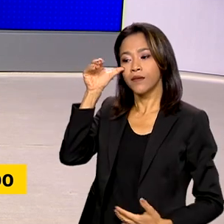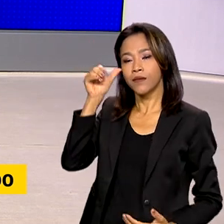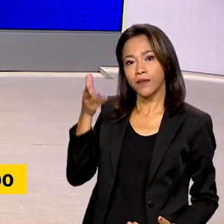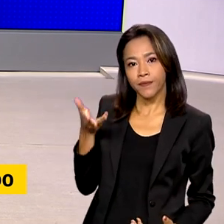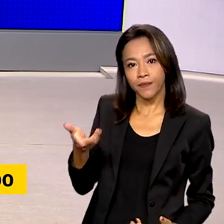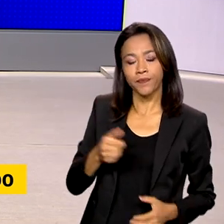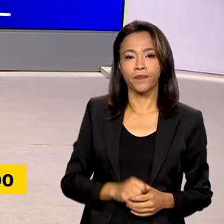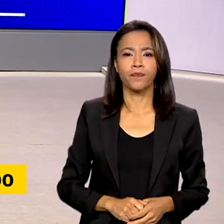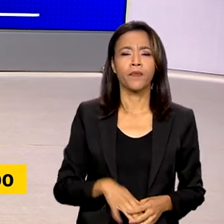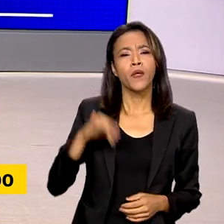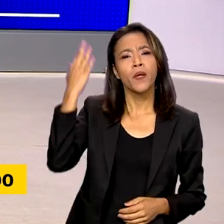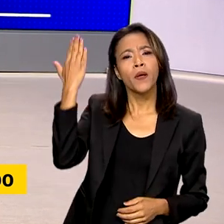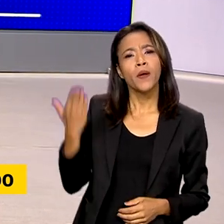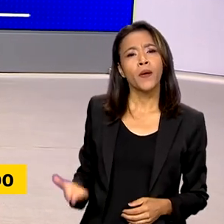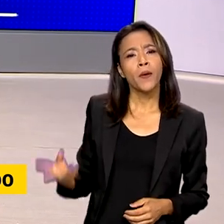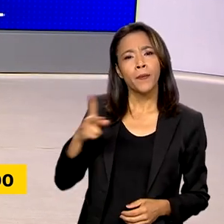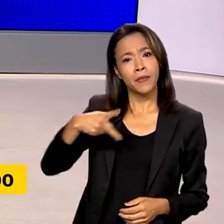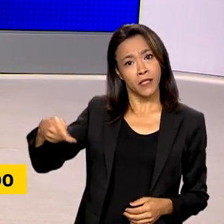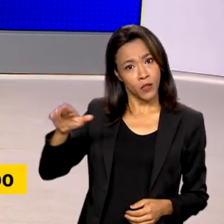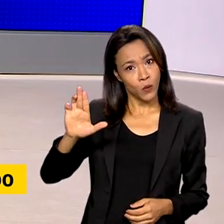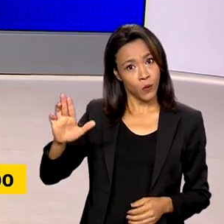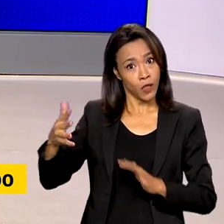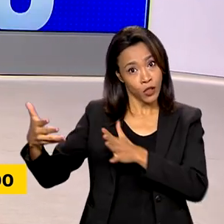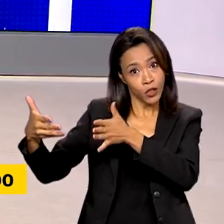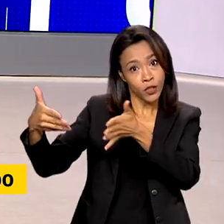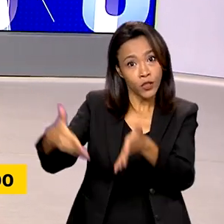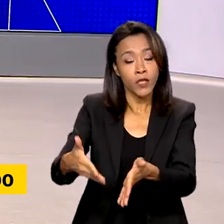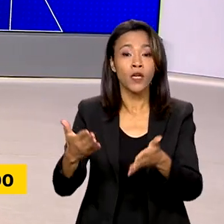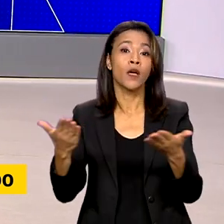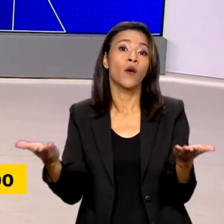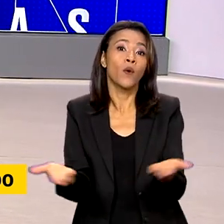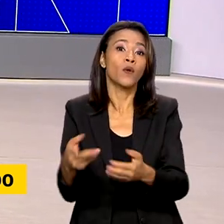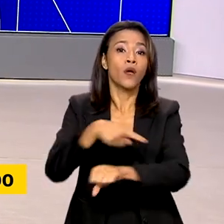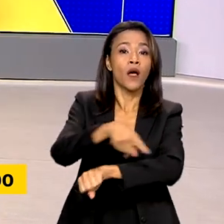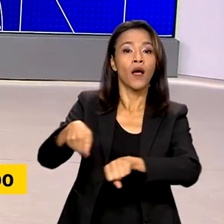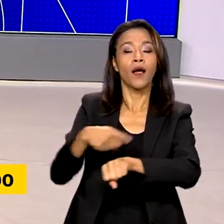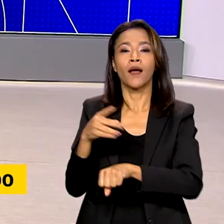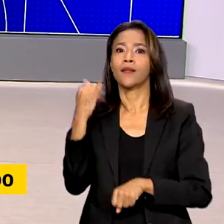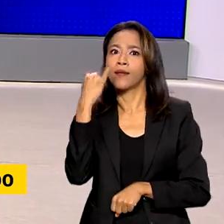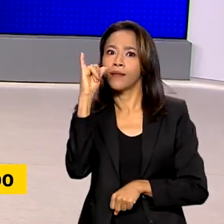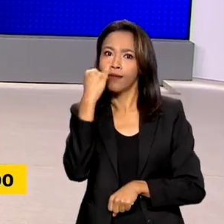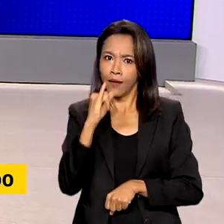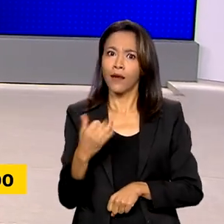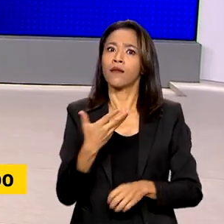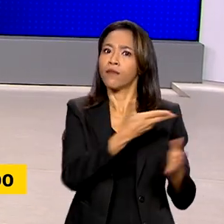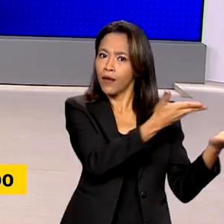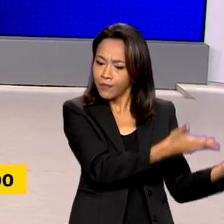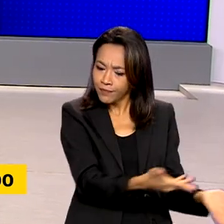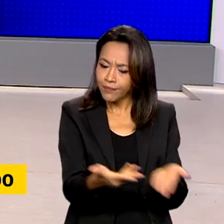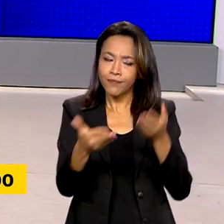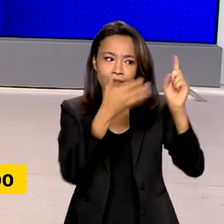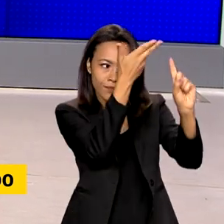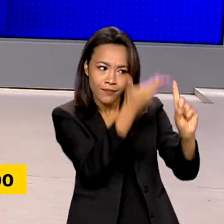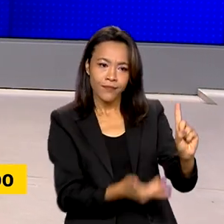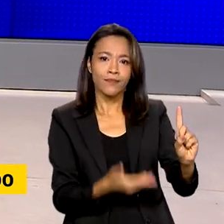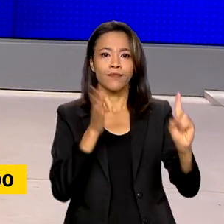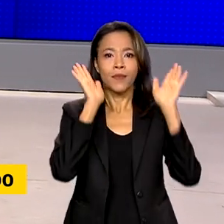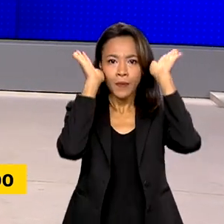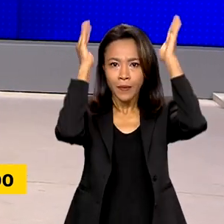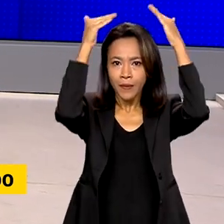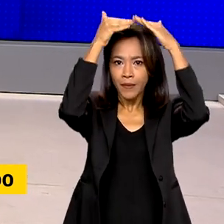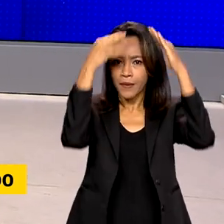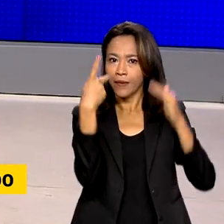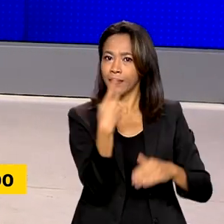O presidente Lula chega hoje à Itália, onde deve ser recebido pelo Papa Francisco no Vaticano. Vamos conversar com a